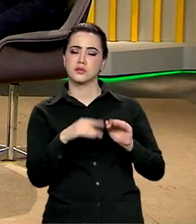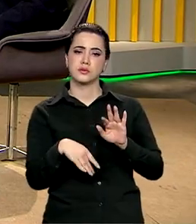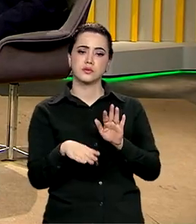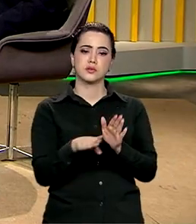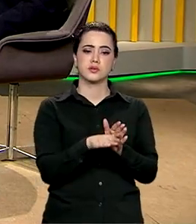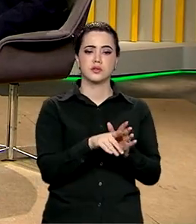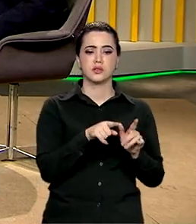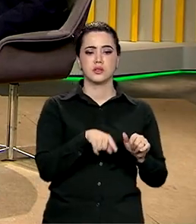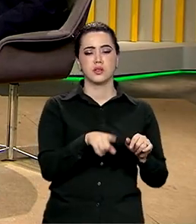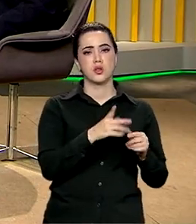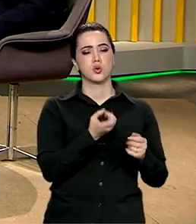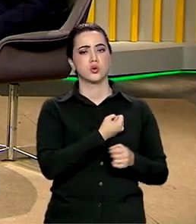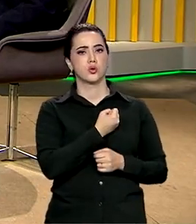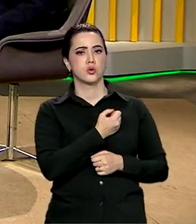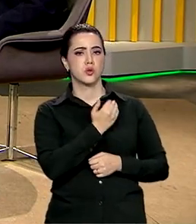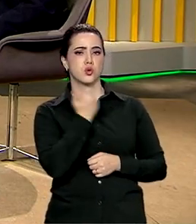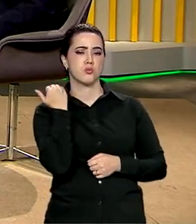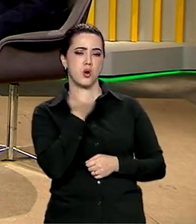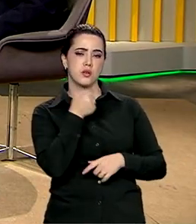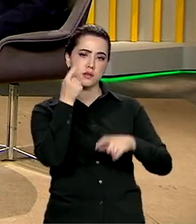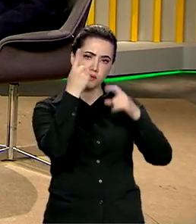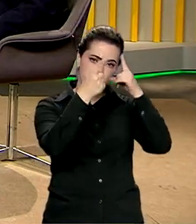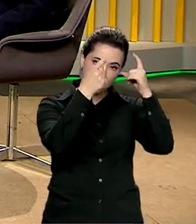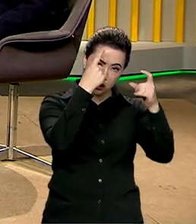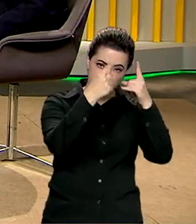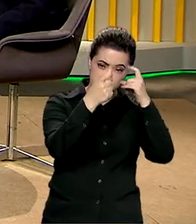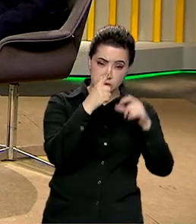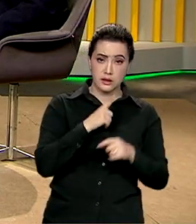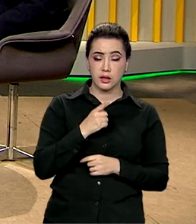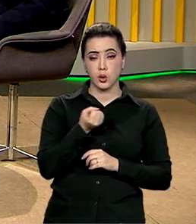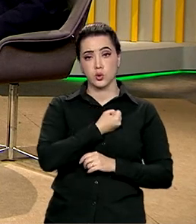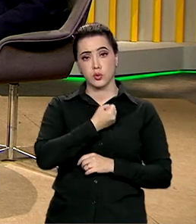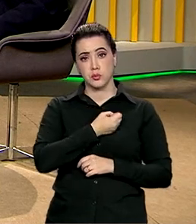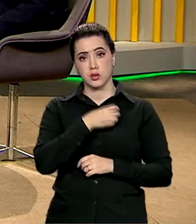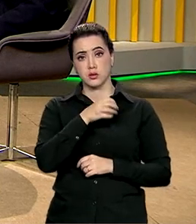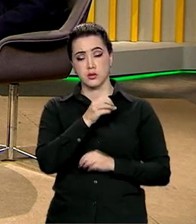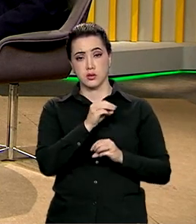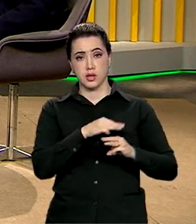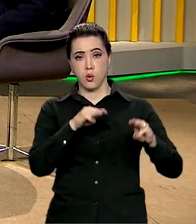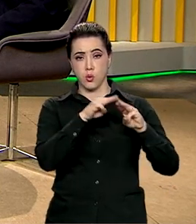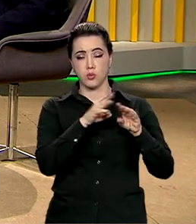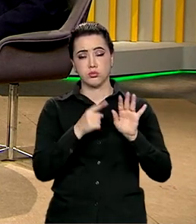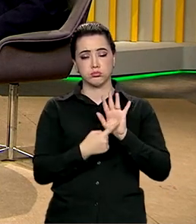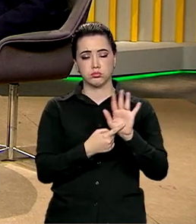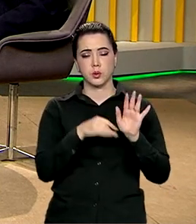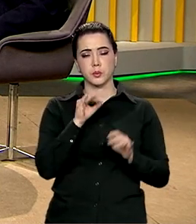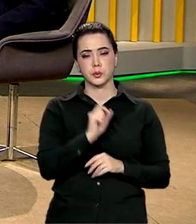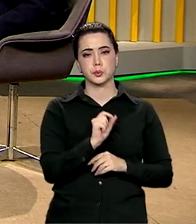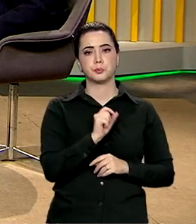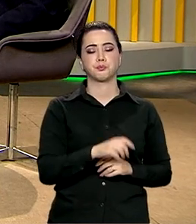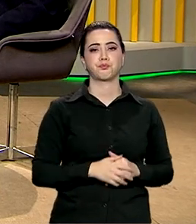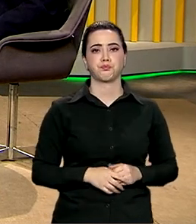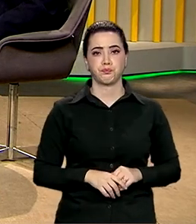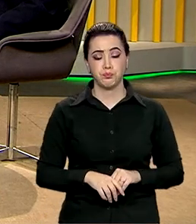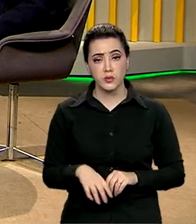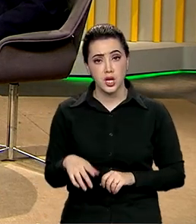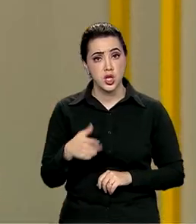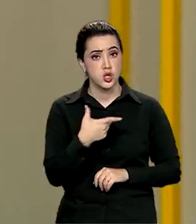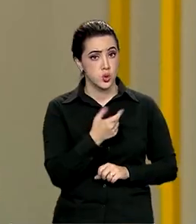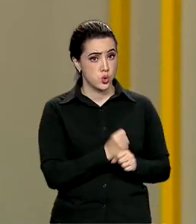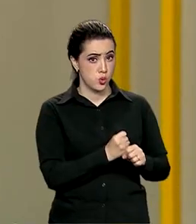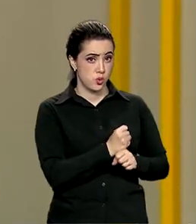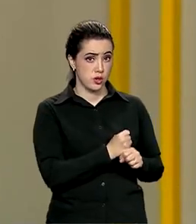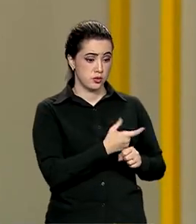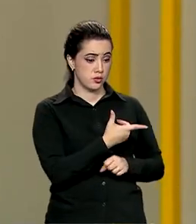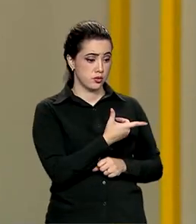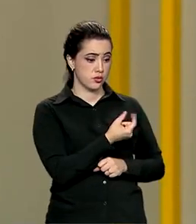nos índices de mortes violentas. Olha, tem um dado da ONU que é muito impactante, que no auge da pandemia, em 2021, houve